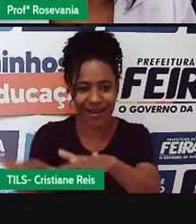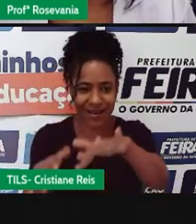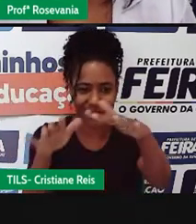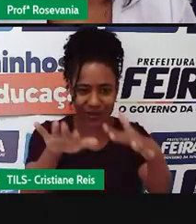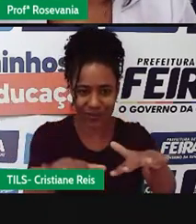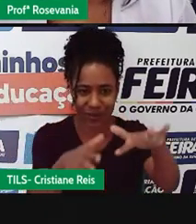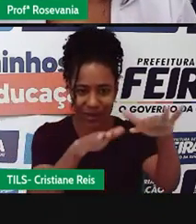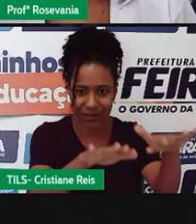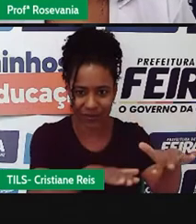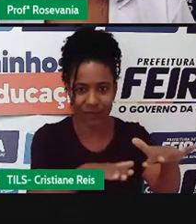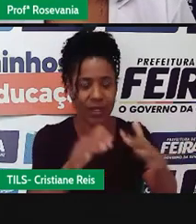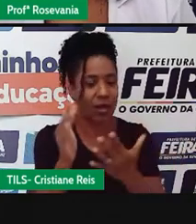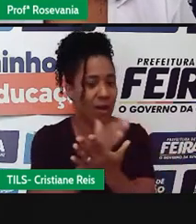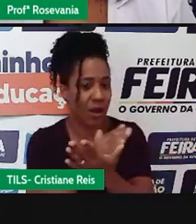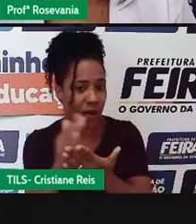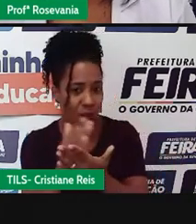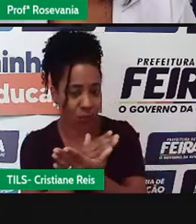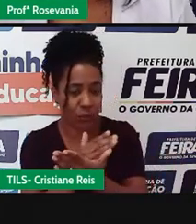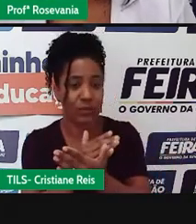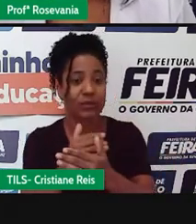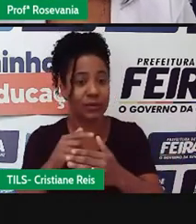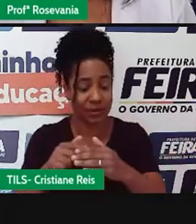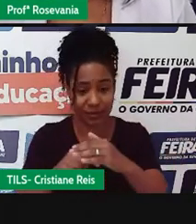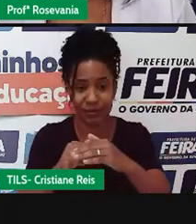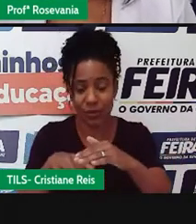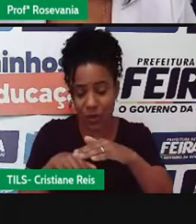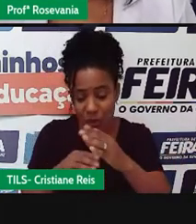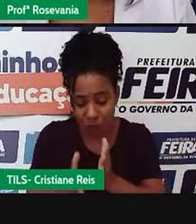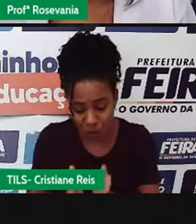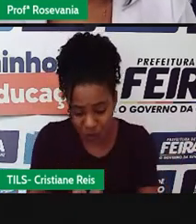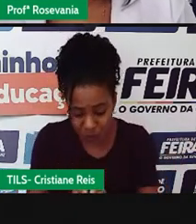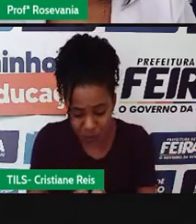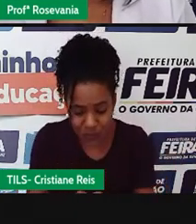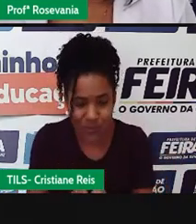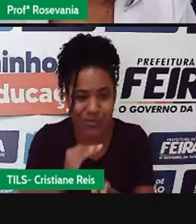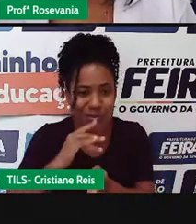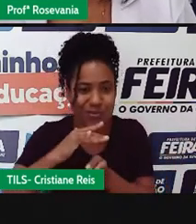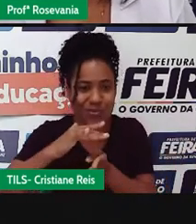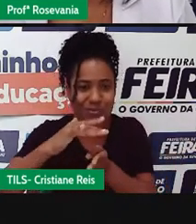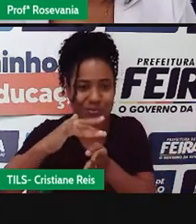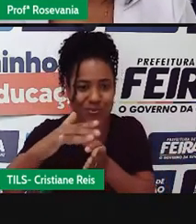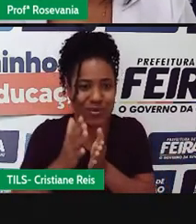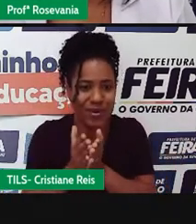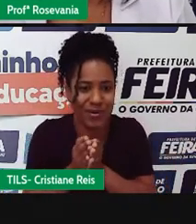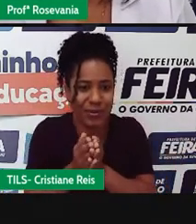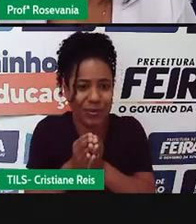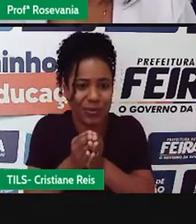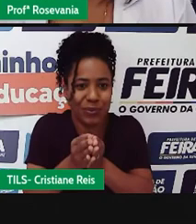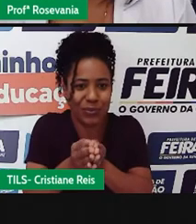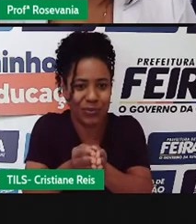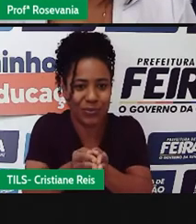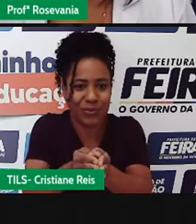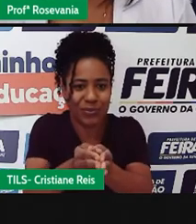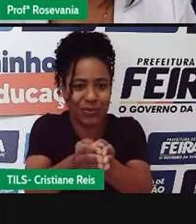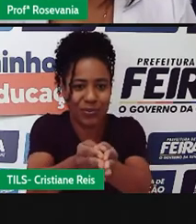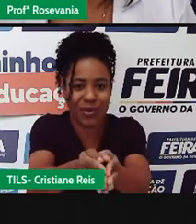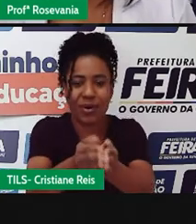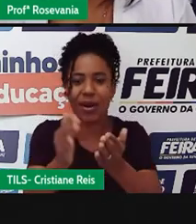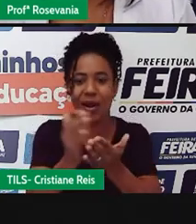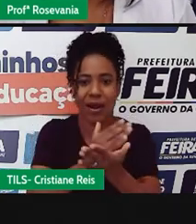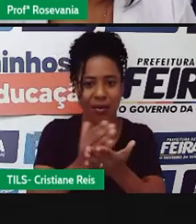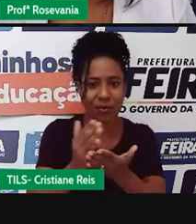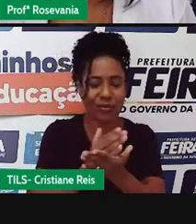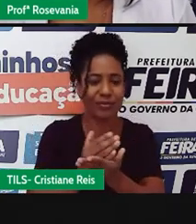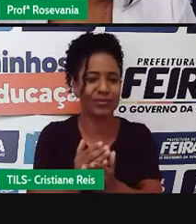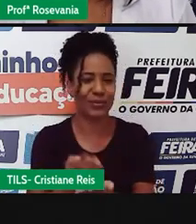defesa, né, da gente, como submarinos e tudo, alguns são utilizados como lazer, como esporte, como, né,